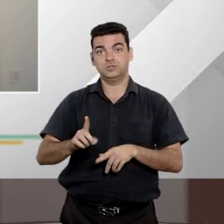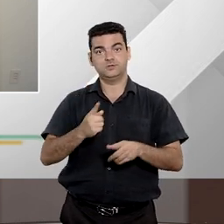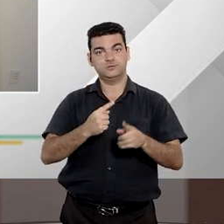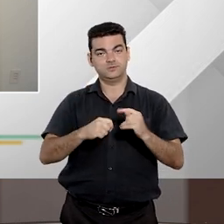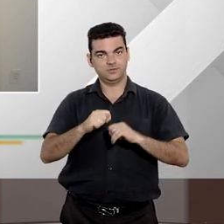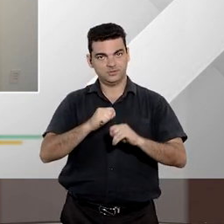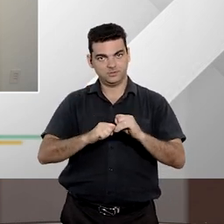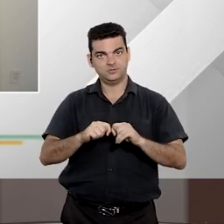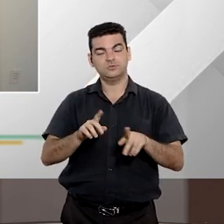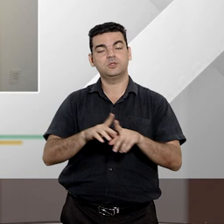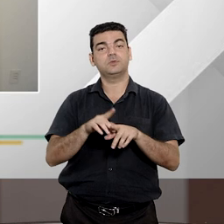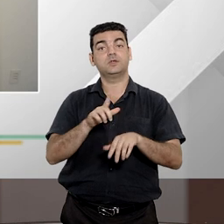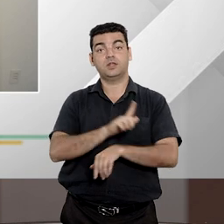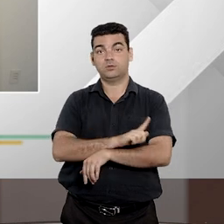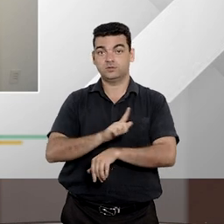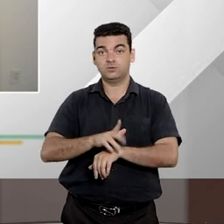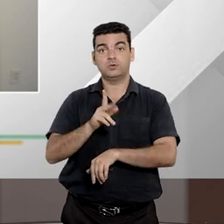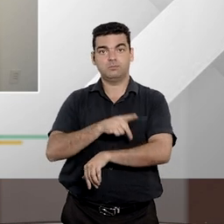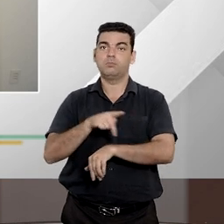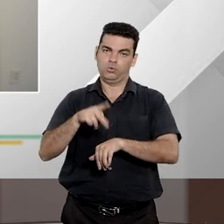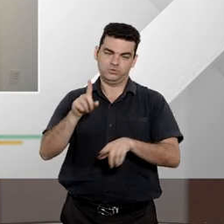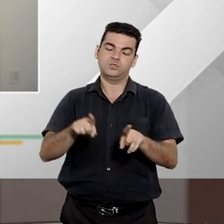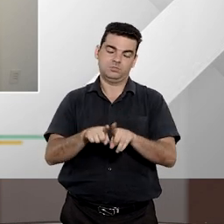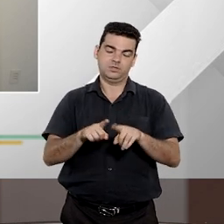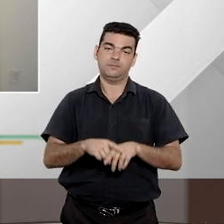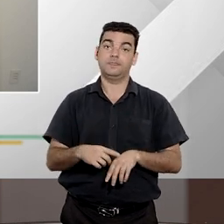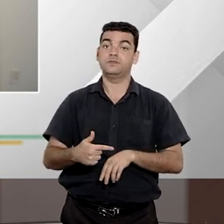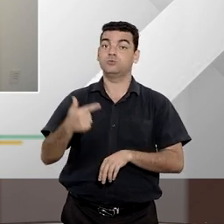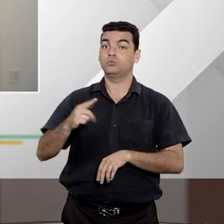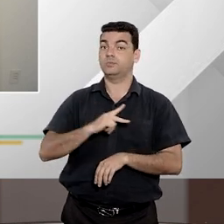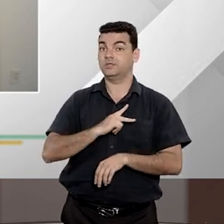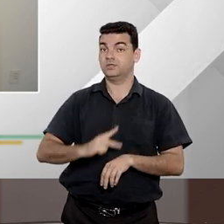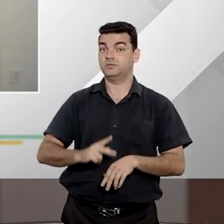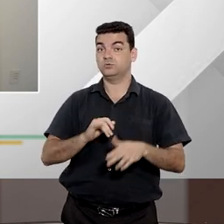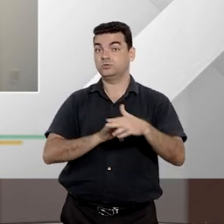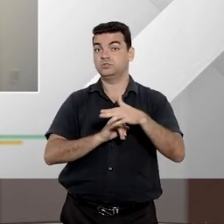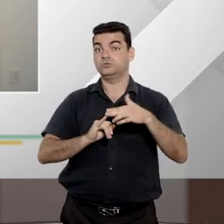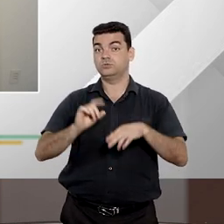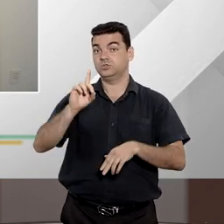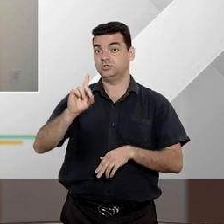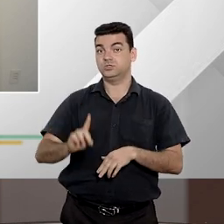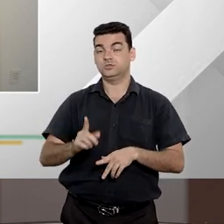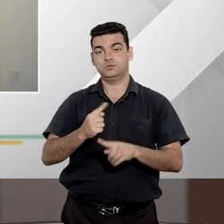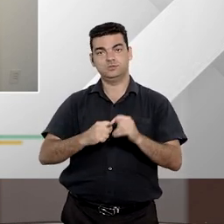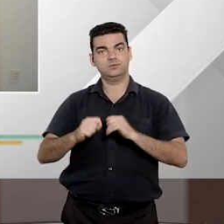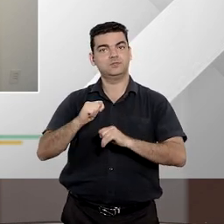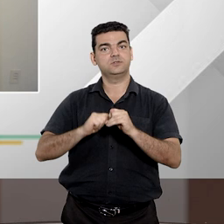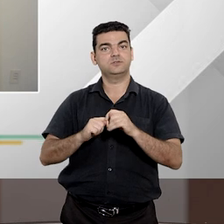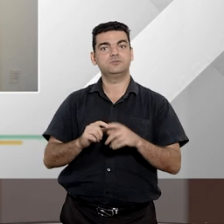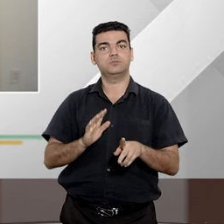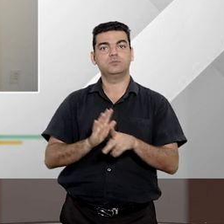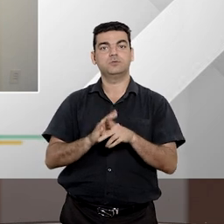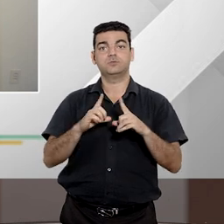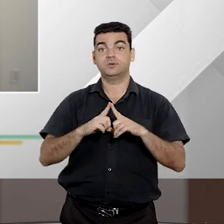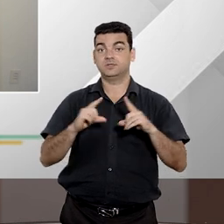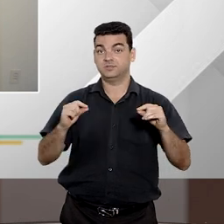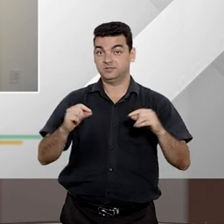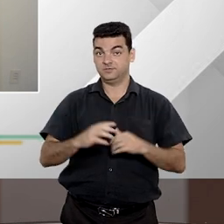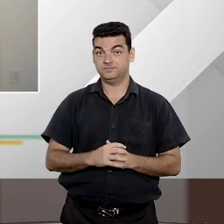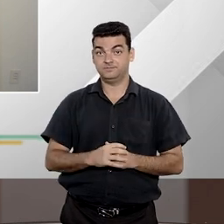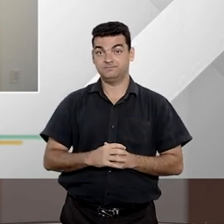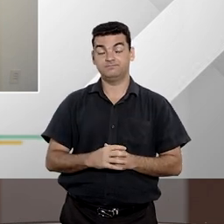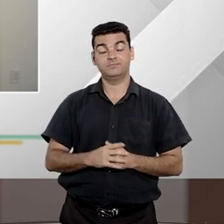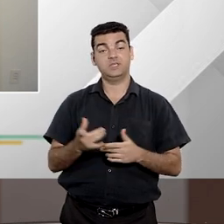Administrativo de graduação e pós-graduação, vice-presidente do Instituto de Direito Administrativo do Distrito Federal